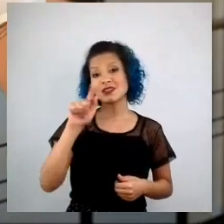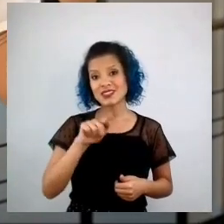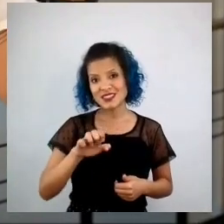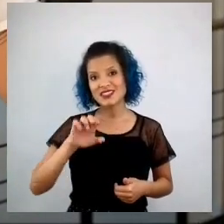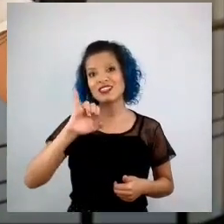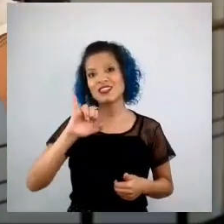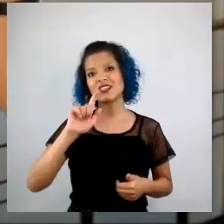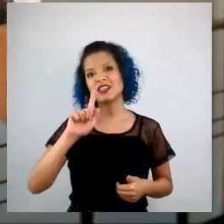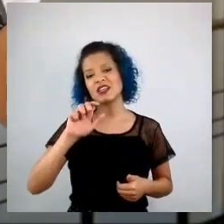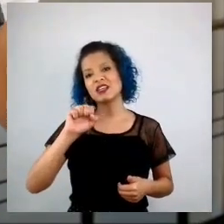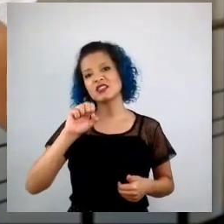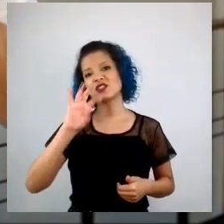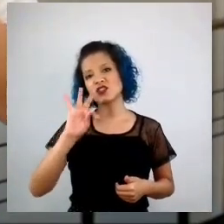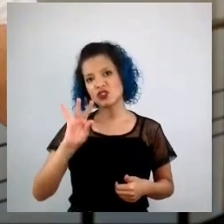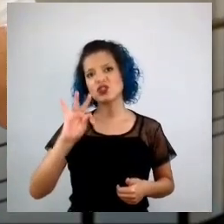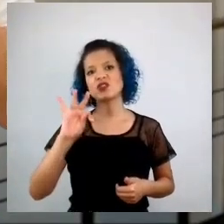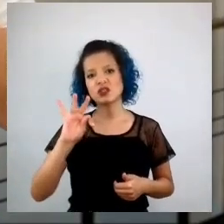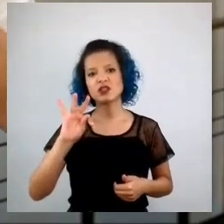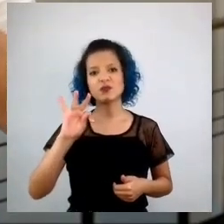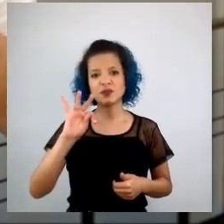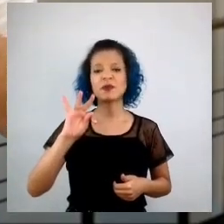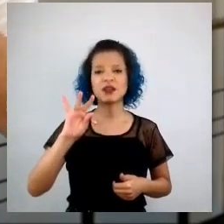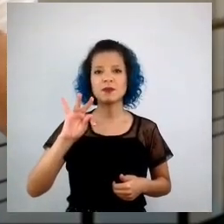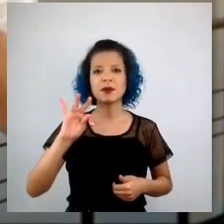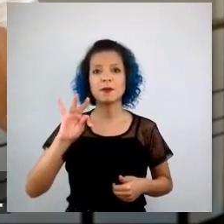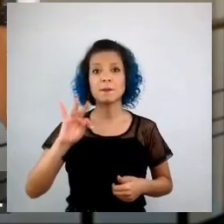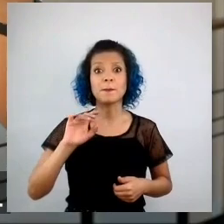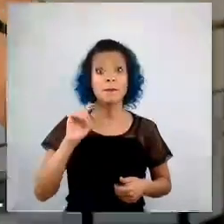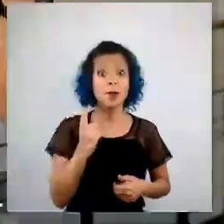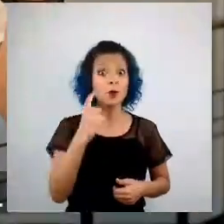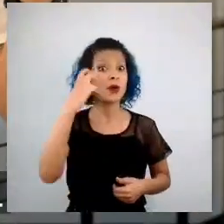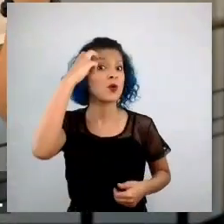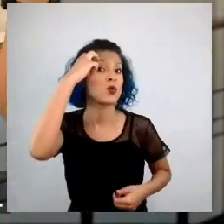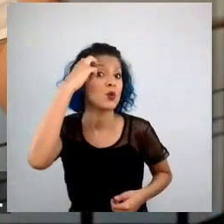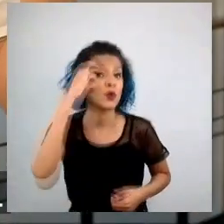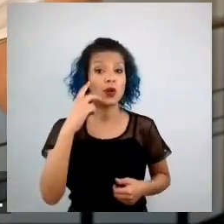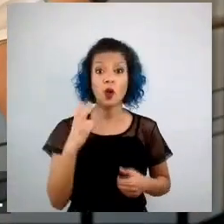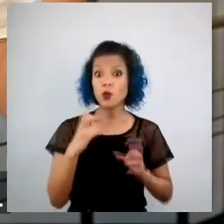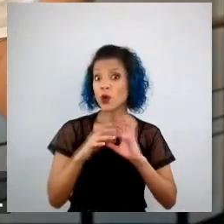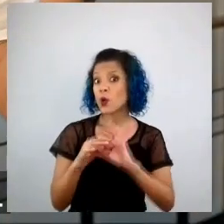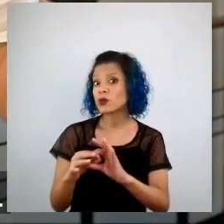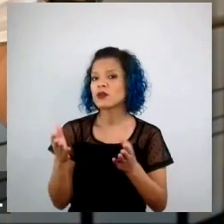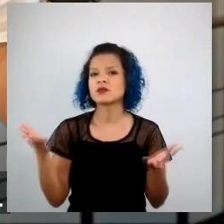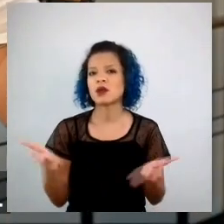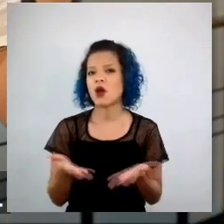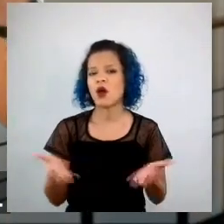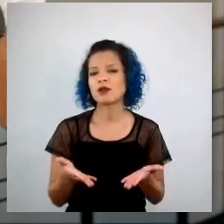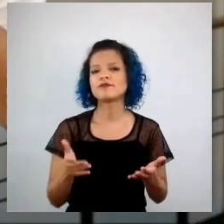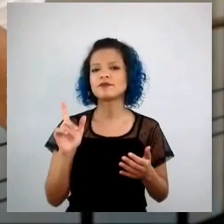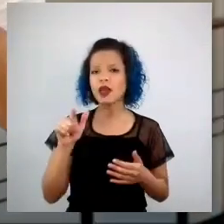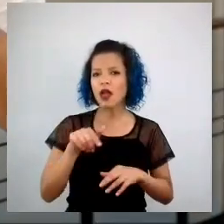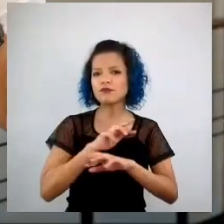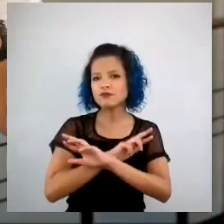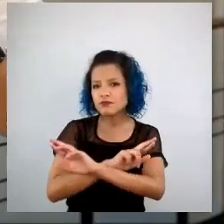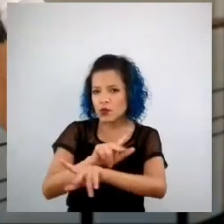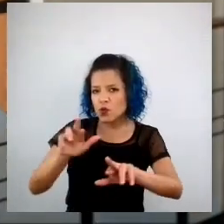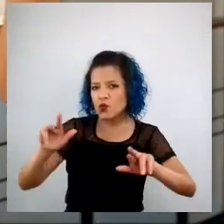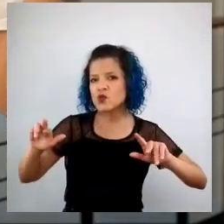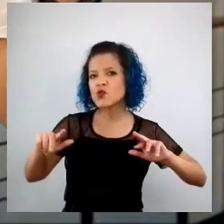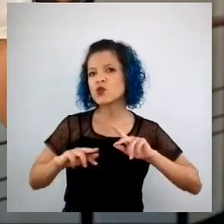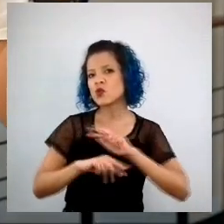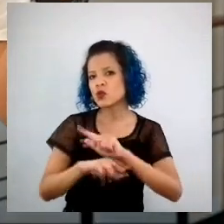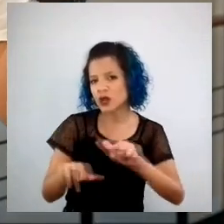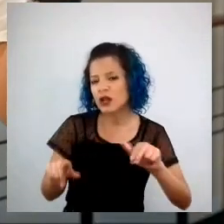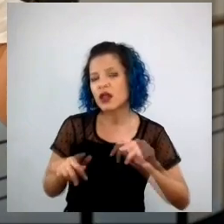única cultura, ou um único contexto cultural. A gente vive em um cenário de pluralidade mesmo. A verdade é que existe uma